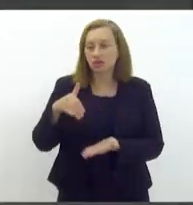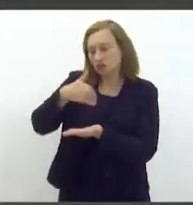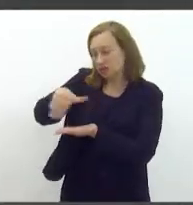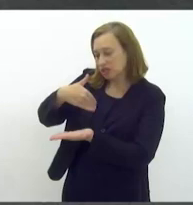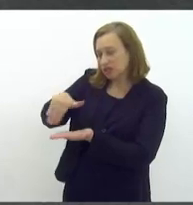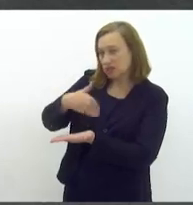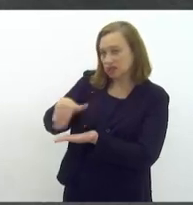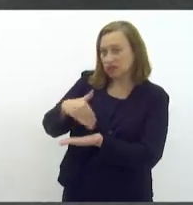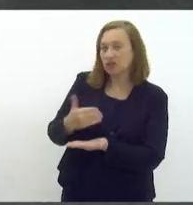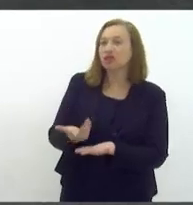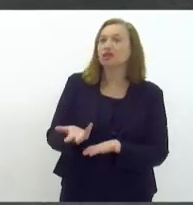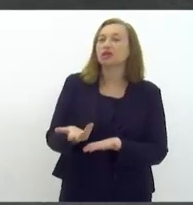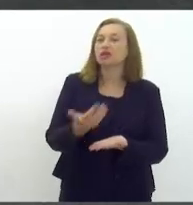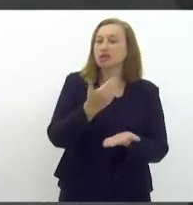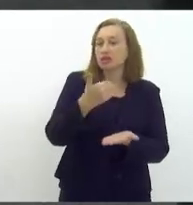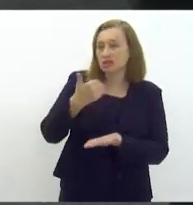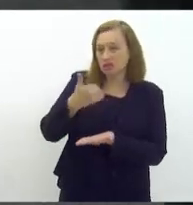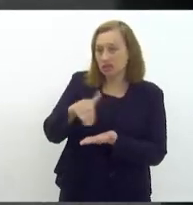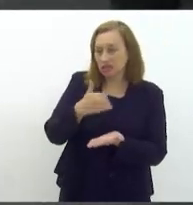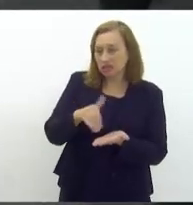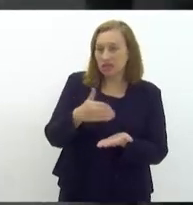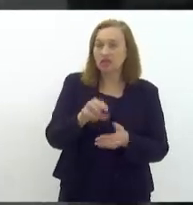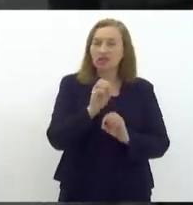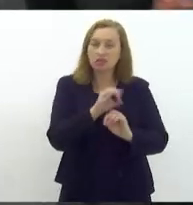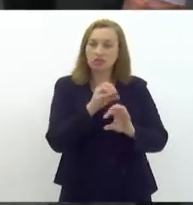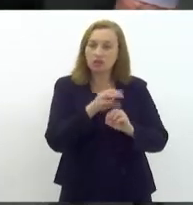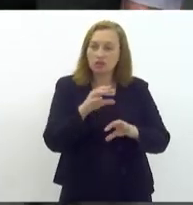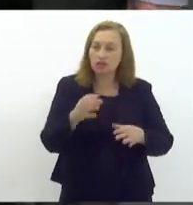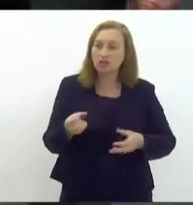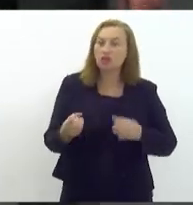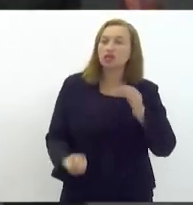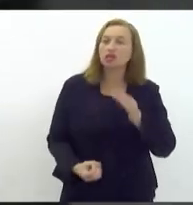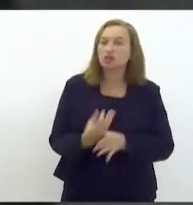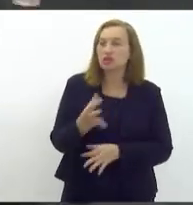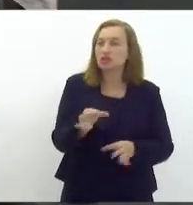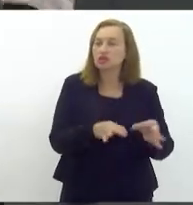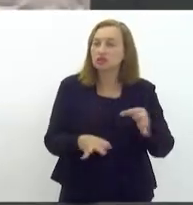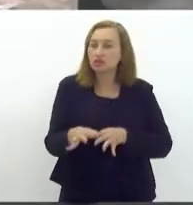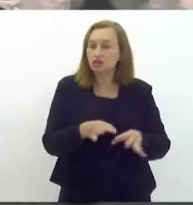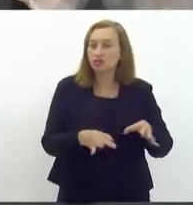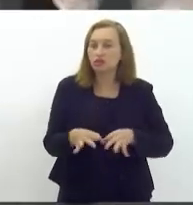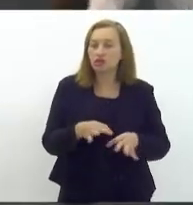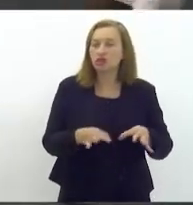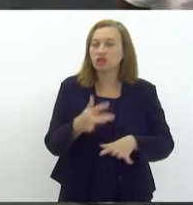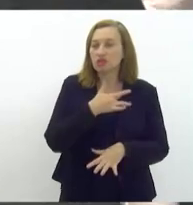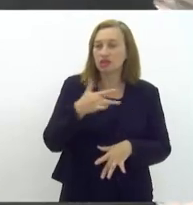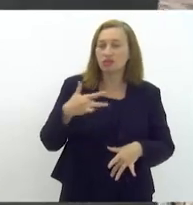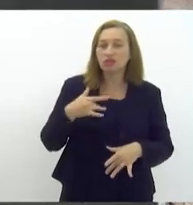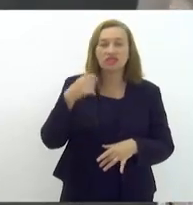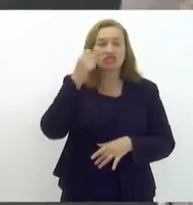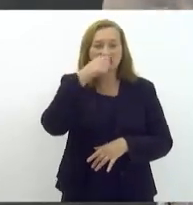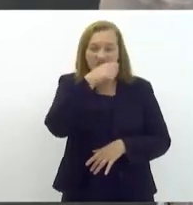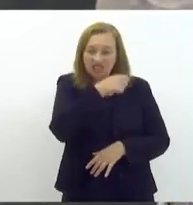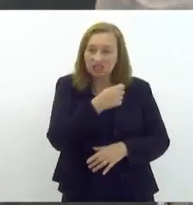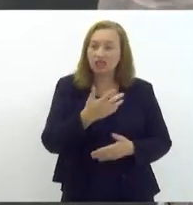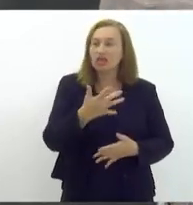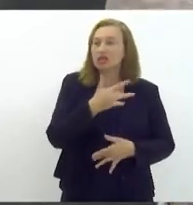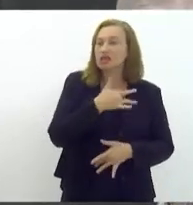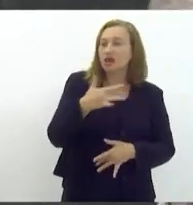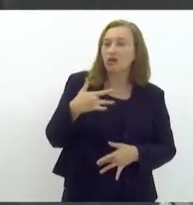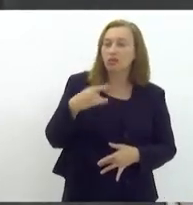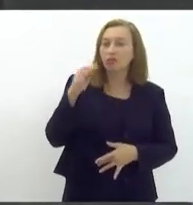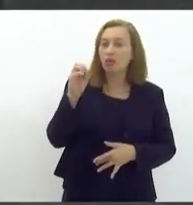Saúde e a Secretaria de Educação, na criação desse novo programa de saúde dental, saúde